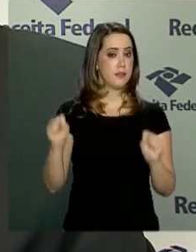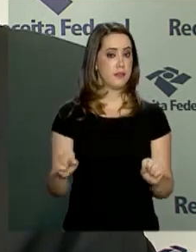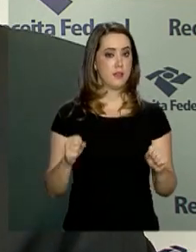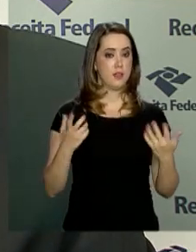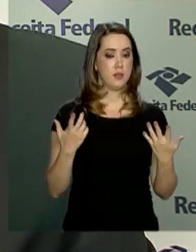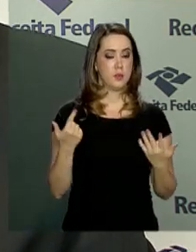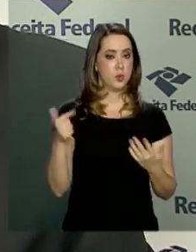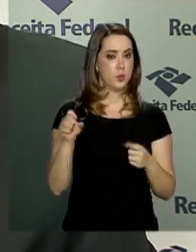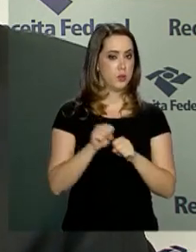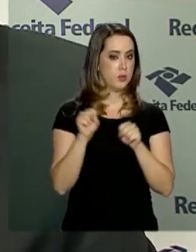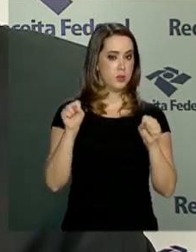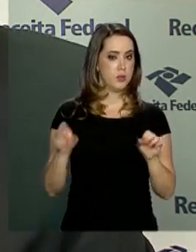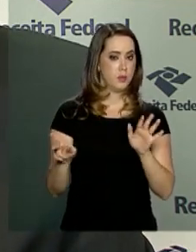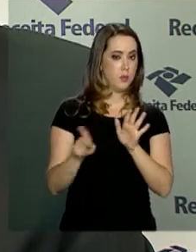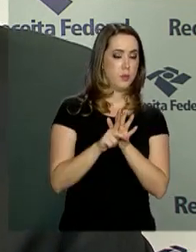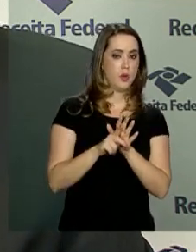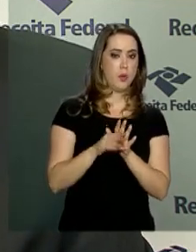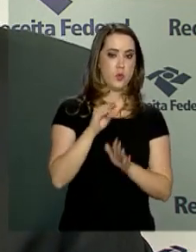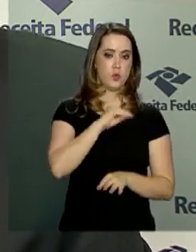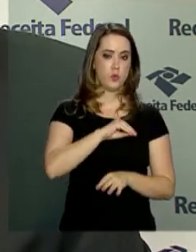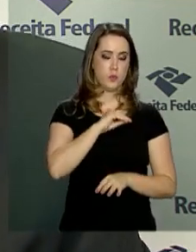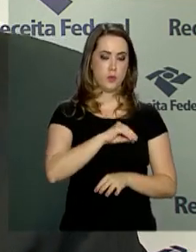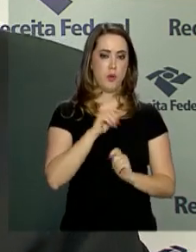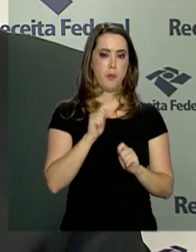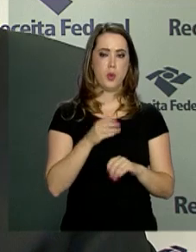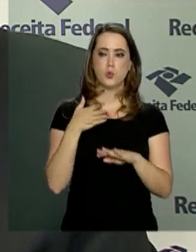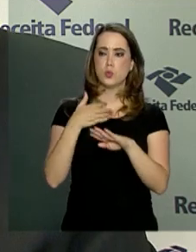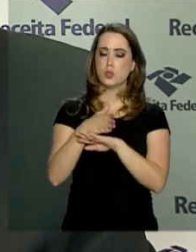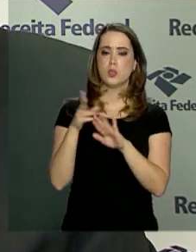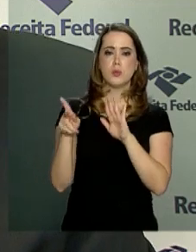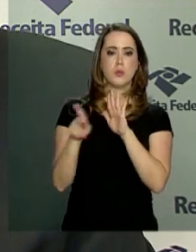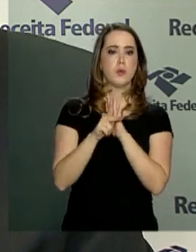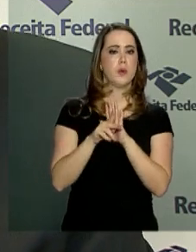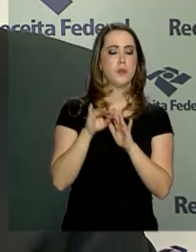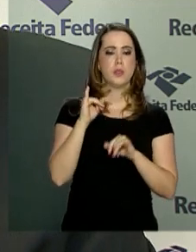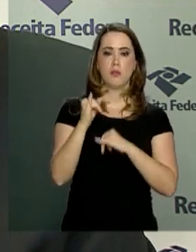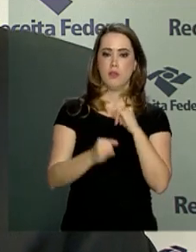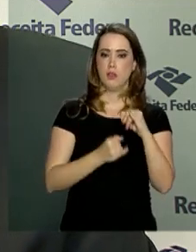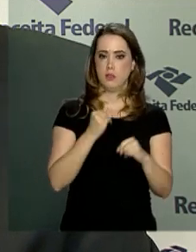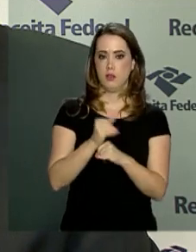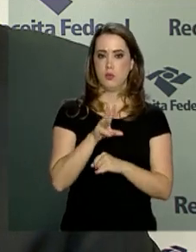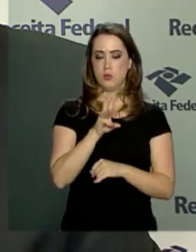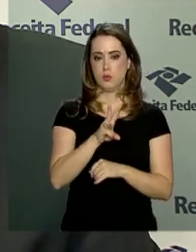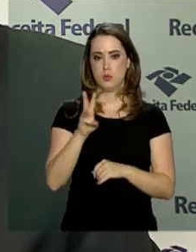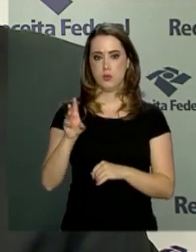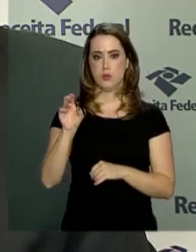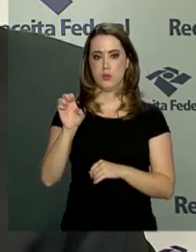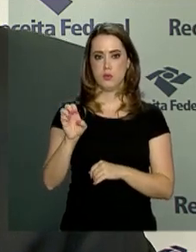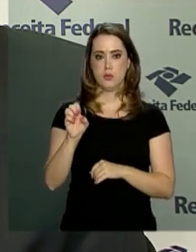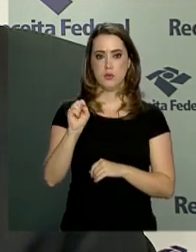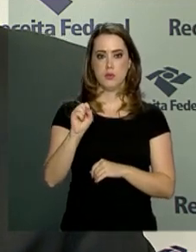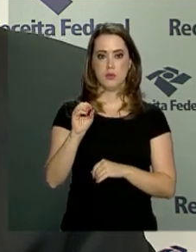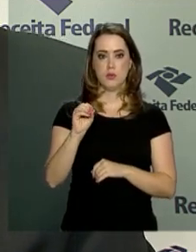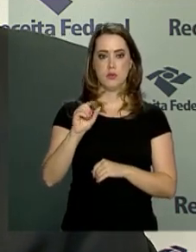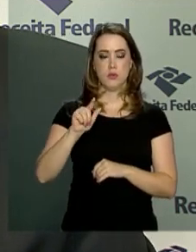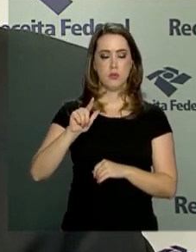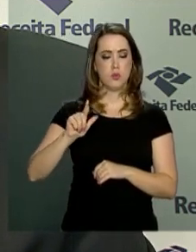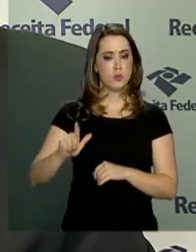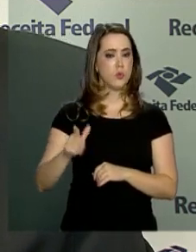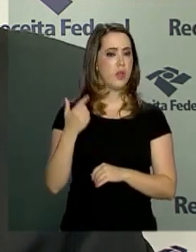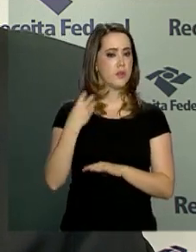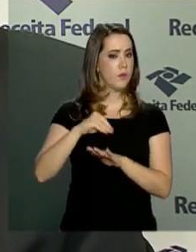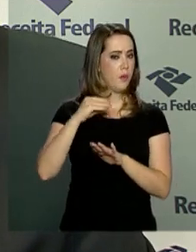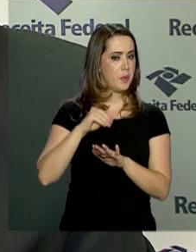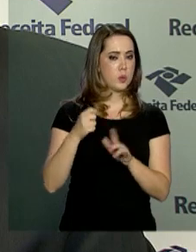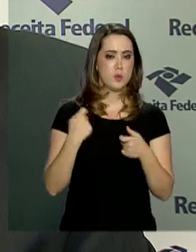ele não tenha um sistema próprio de folha de pagamento, ele pode inserir diretamente na internet, no portal do E-Social, as informações. Então ele não